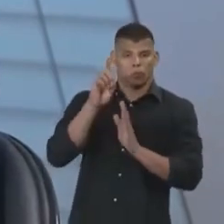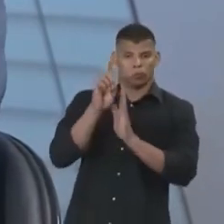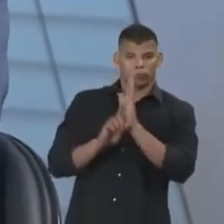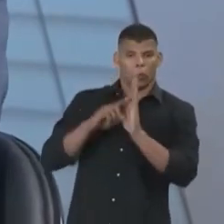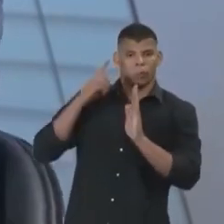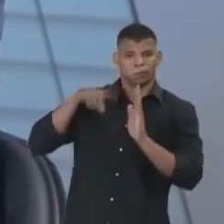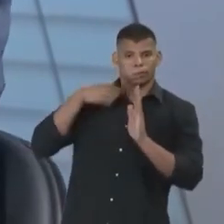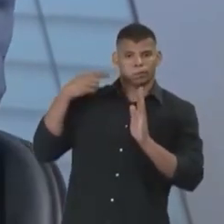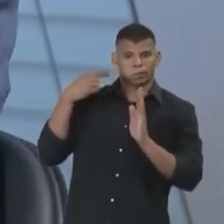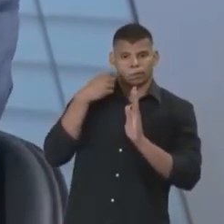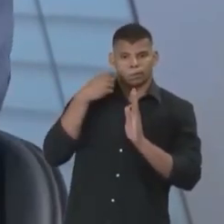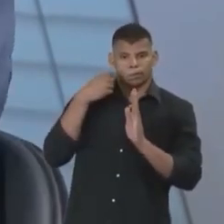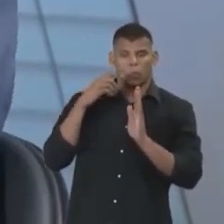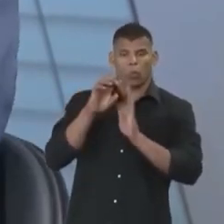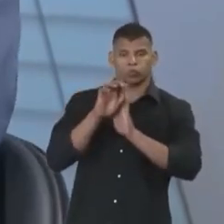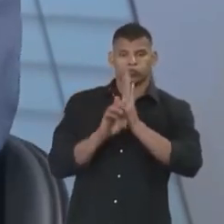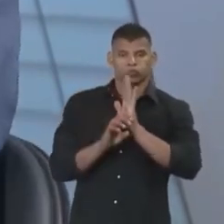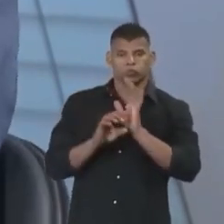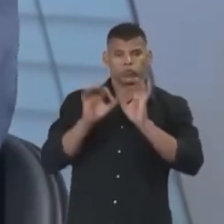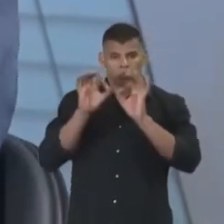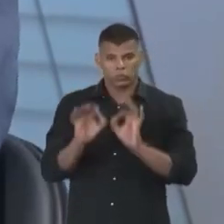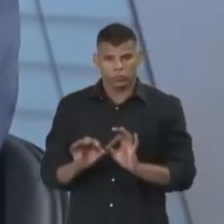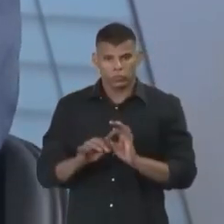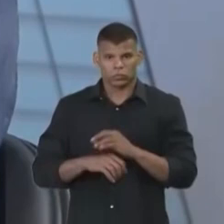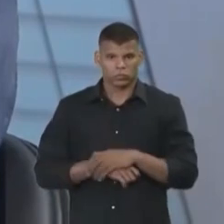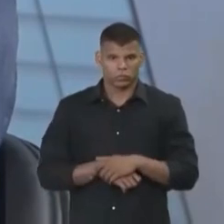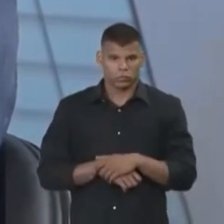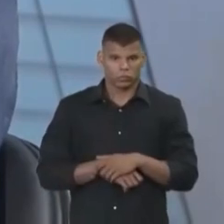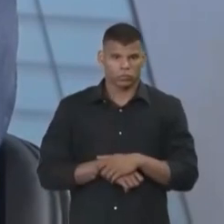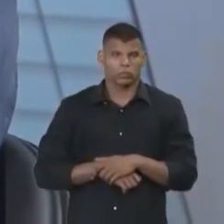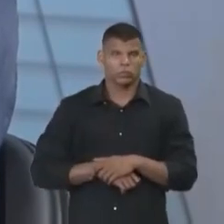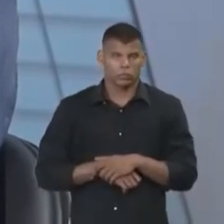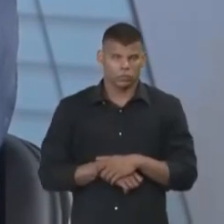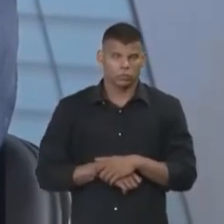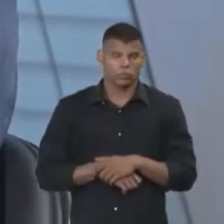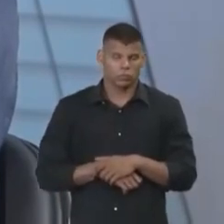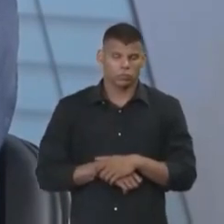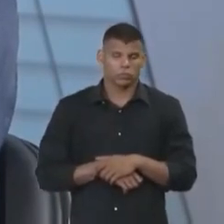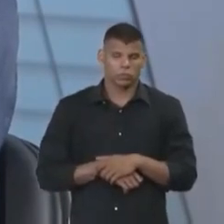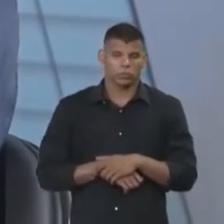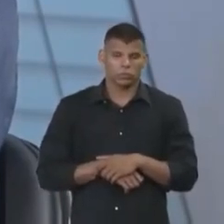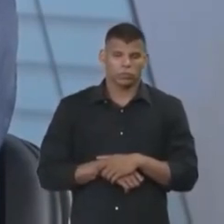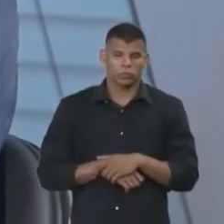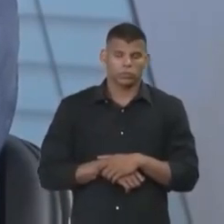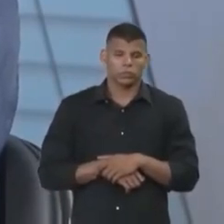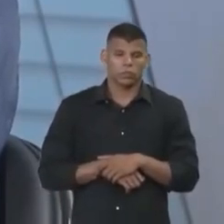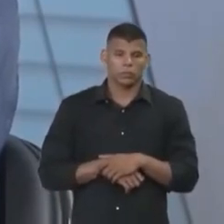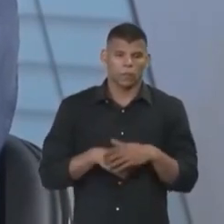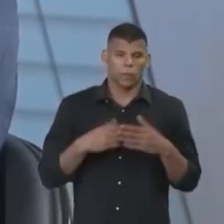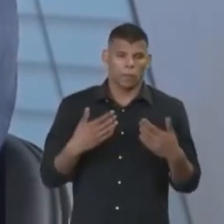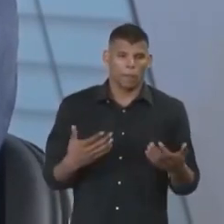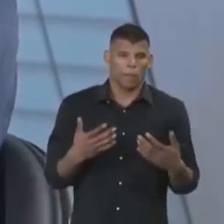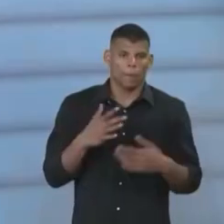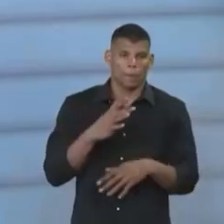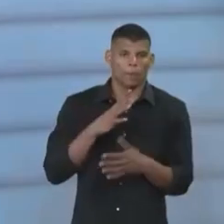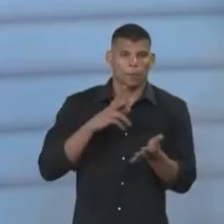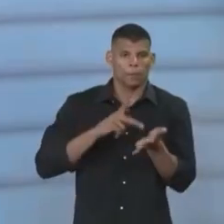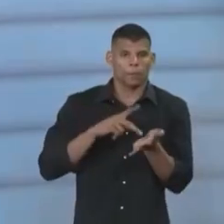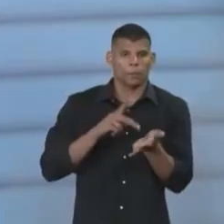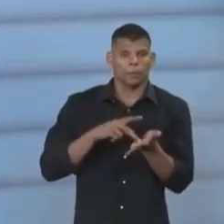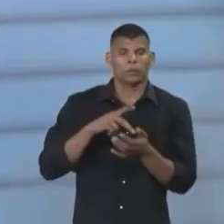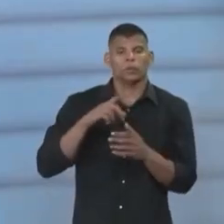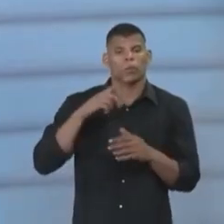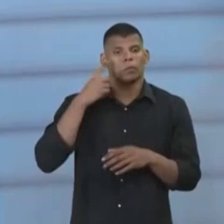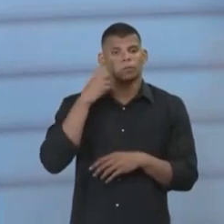concreto, né? Que a densidade normativa seja de alta densidade normativa para que realmente esse direito se